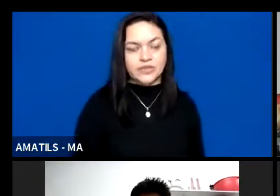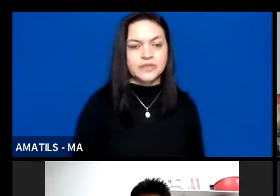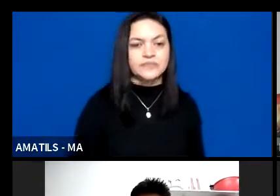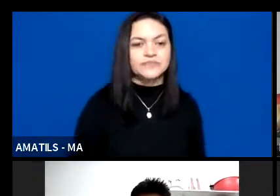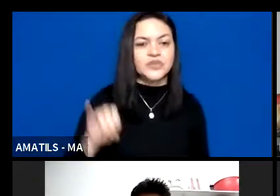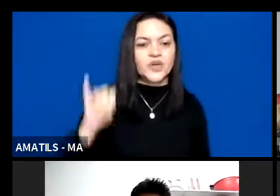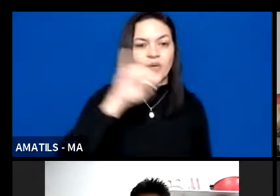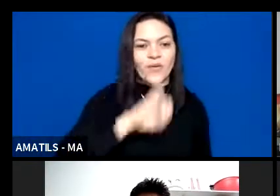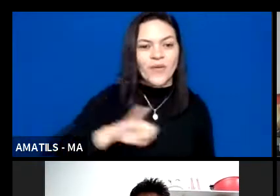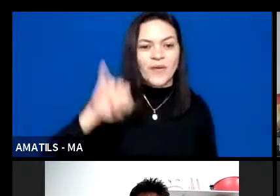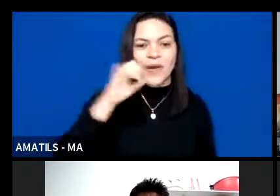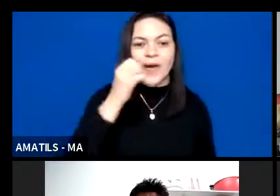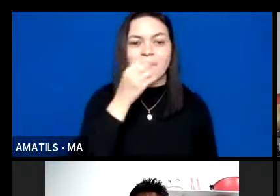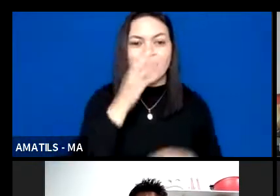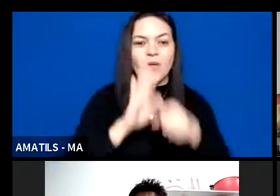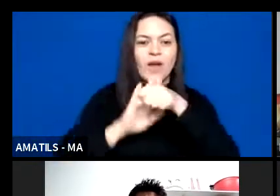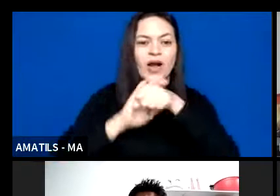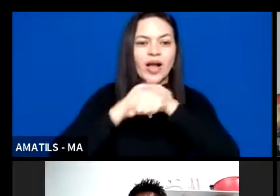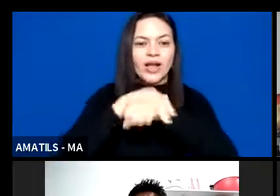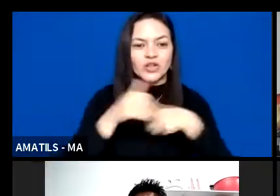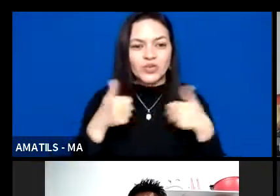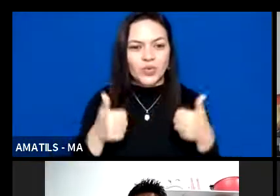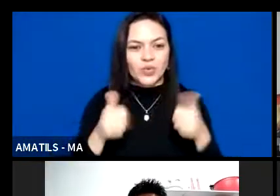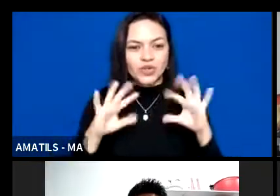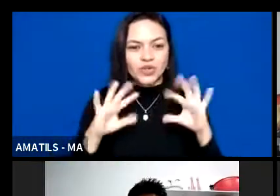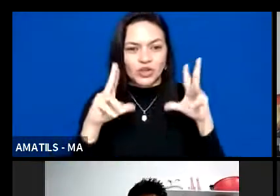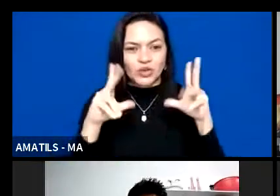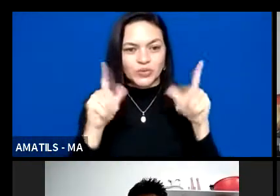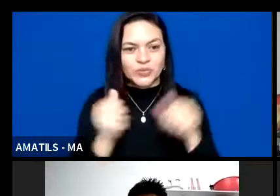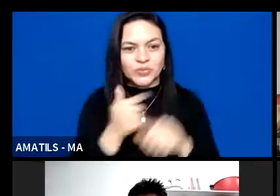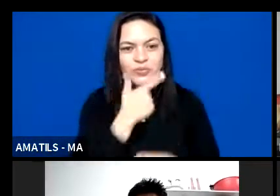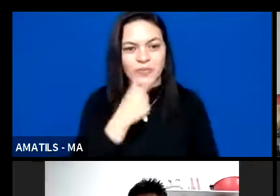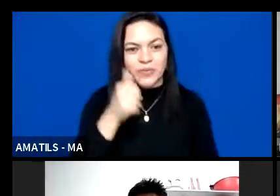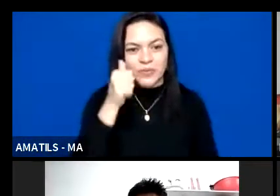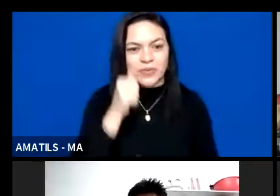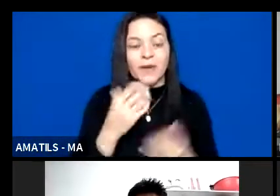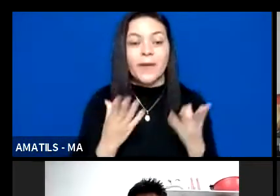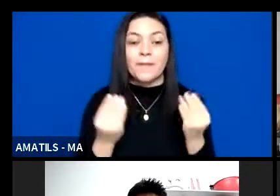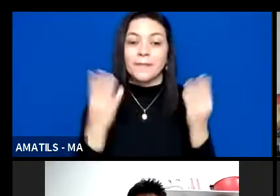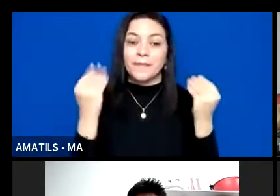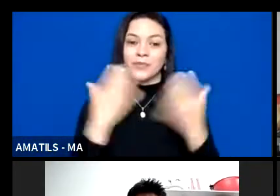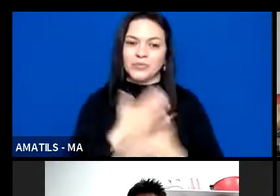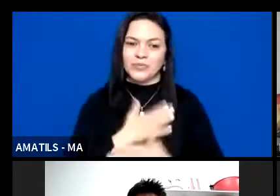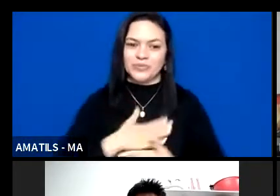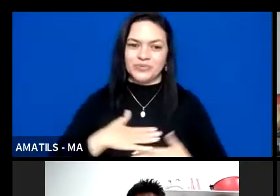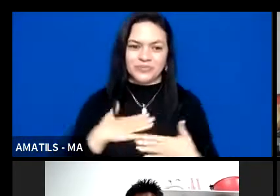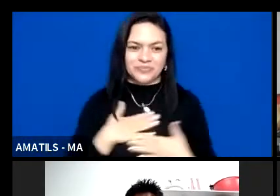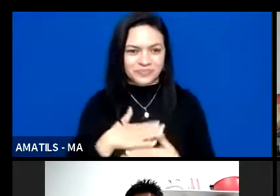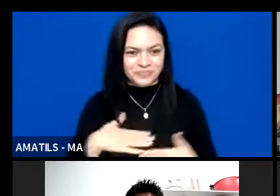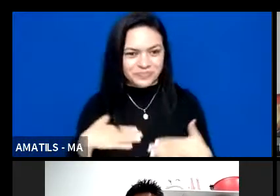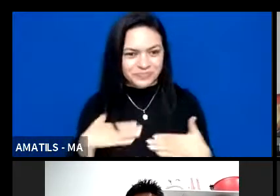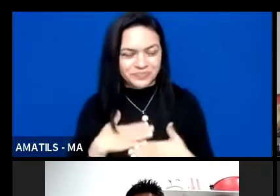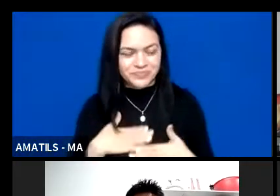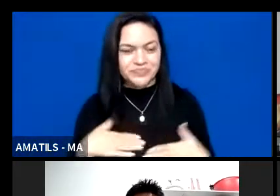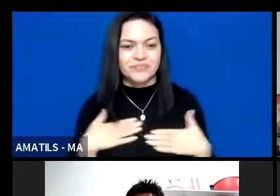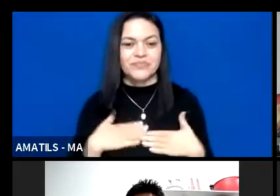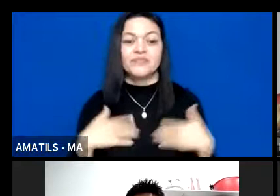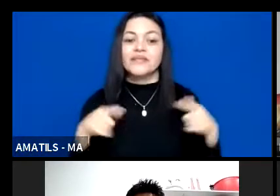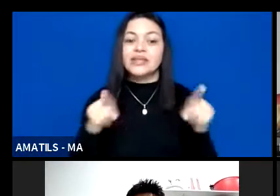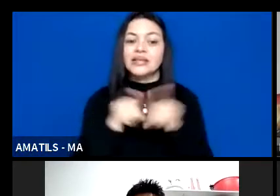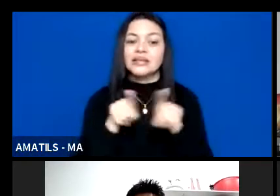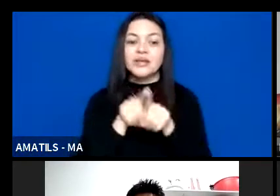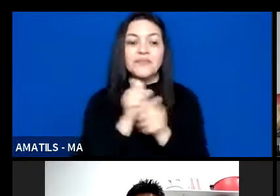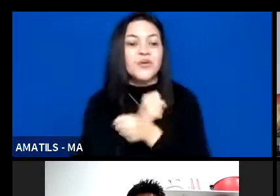boa noite a todas, a todos, com grande prazer e um grande